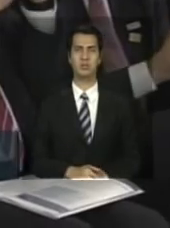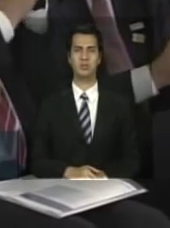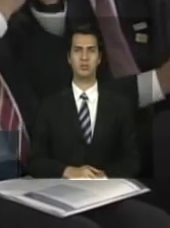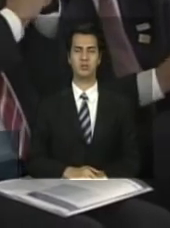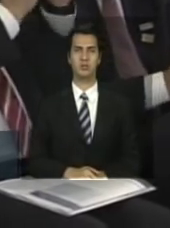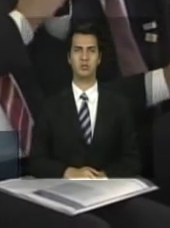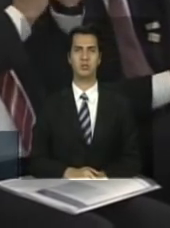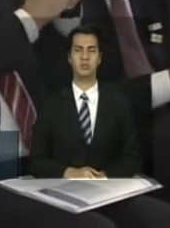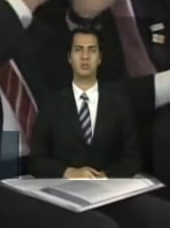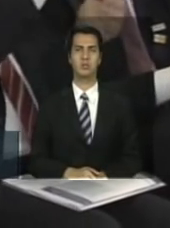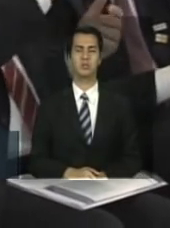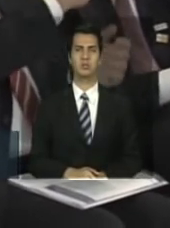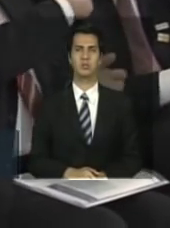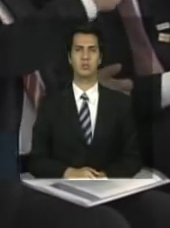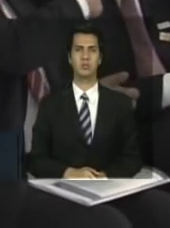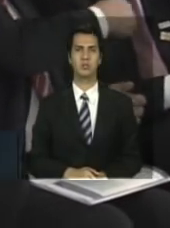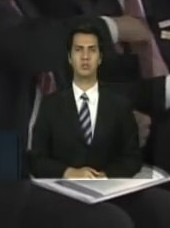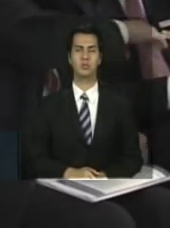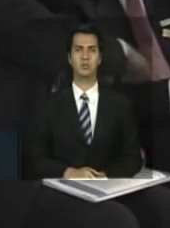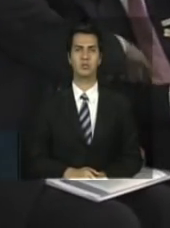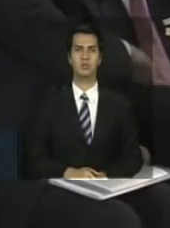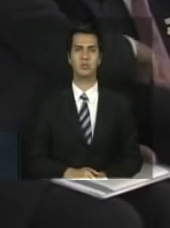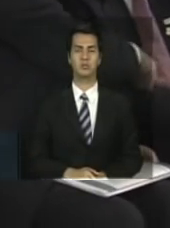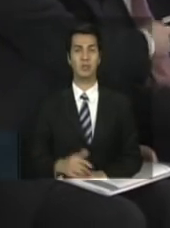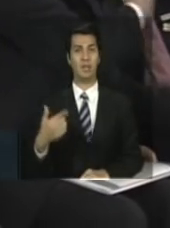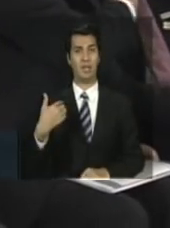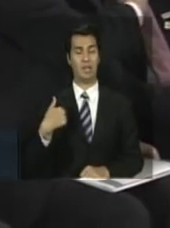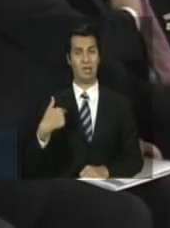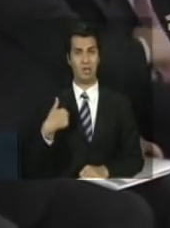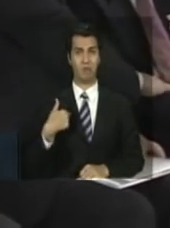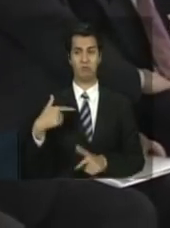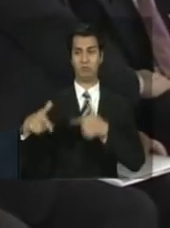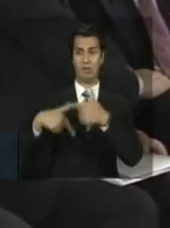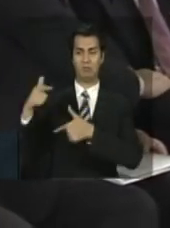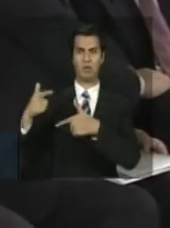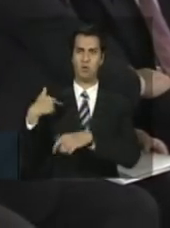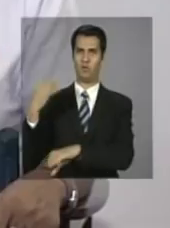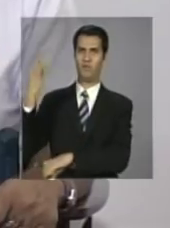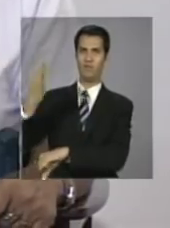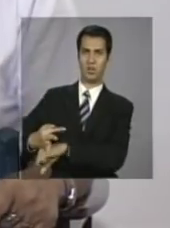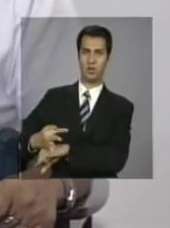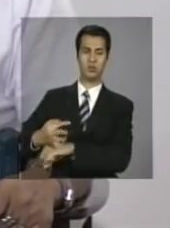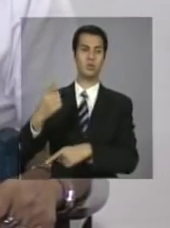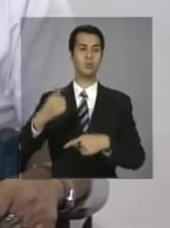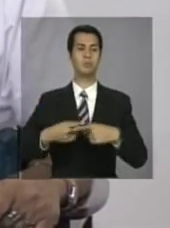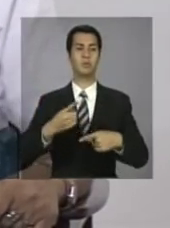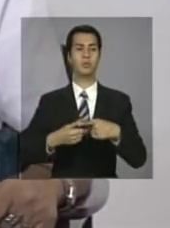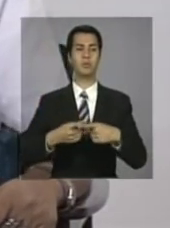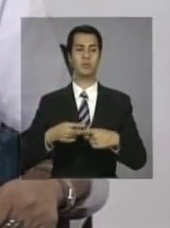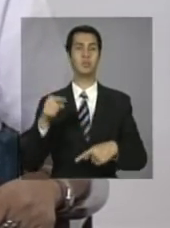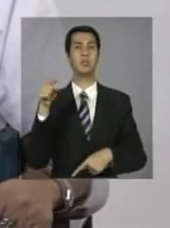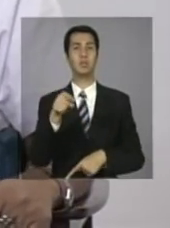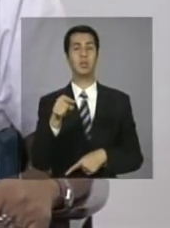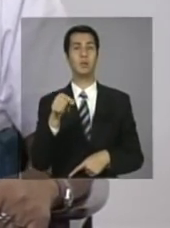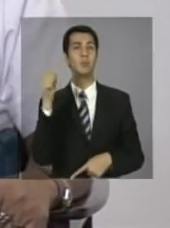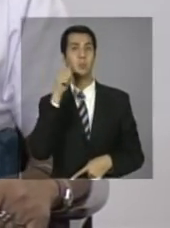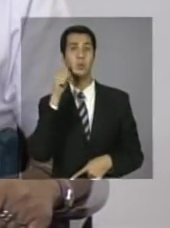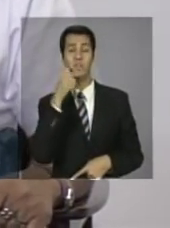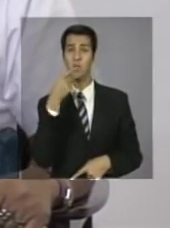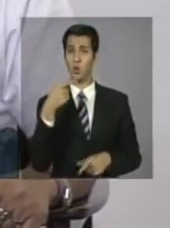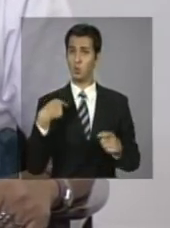Consultora de crédito. Nesse dia, eu faltei ao trabalho porque a consultora disse, eu posso ir aí agora.